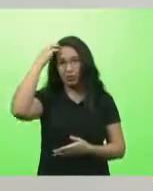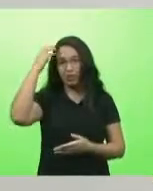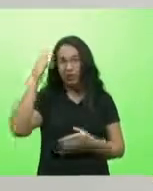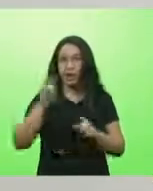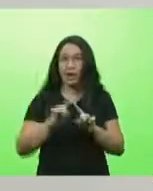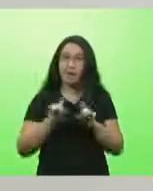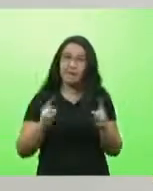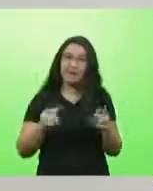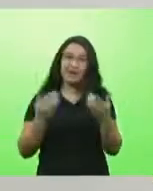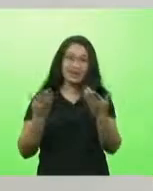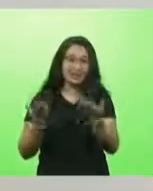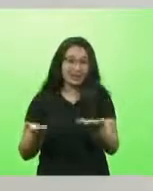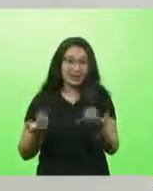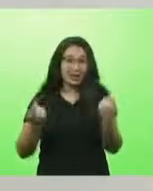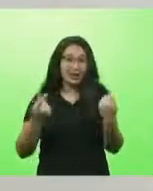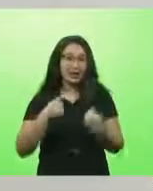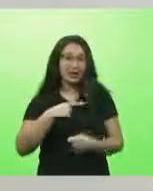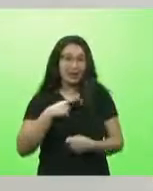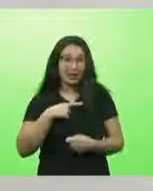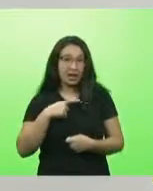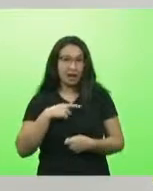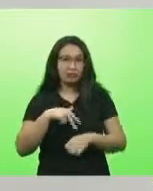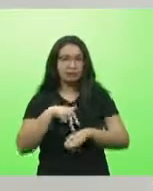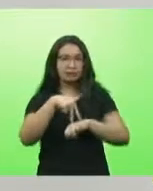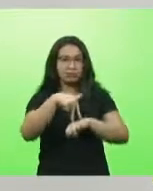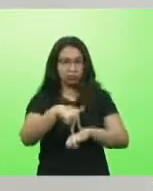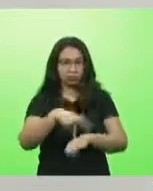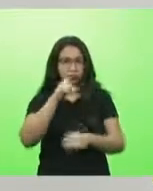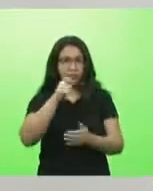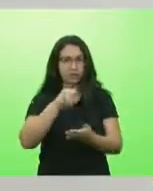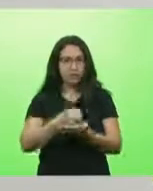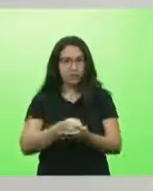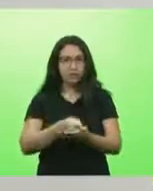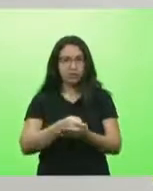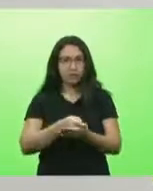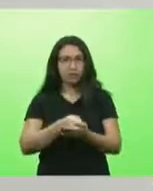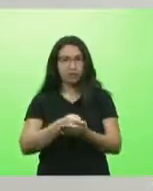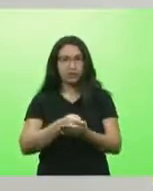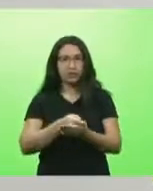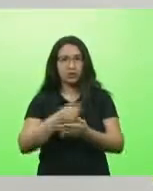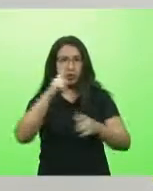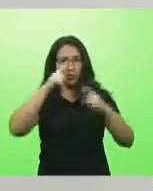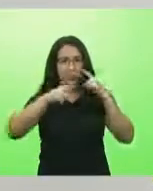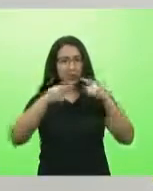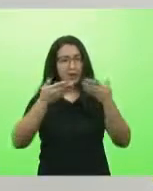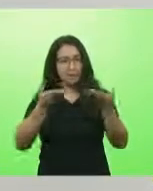presidente Bolsonaro tem, sim, que se posicionar intervindo nesse processo.